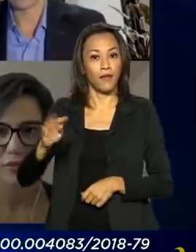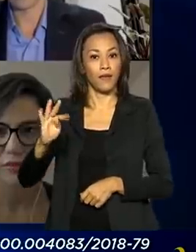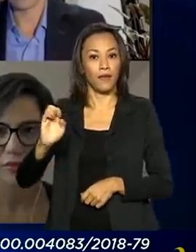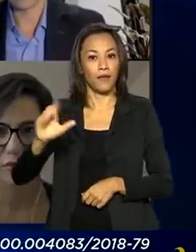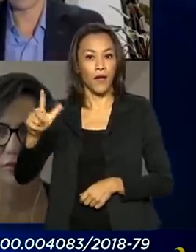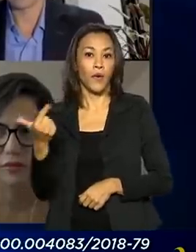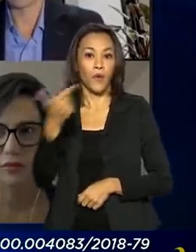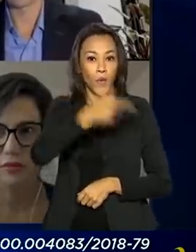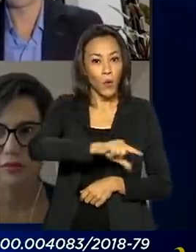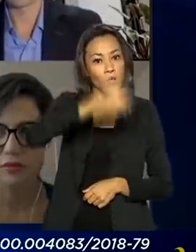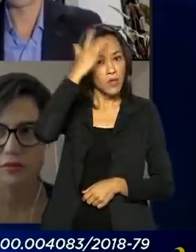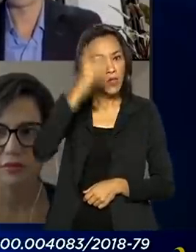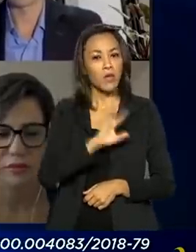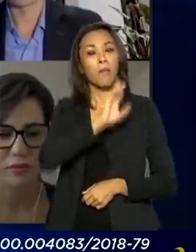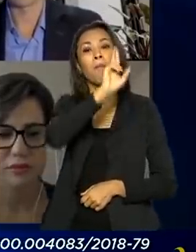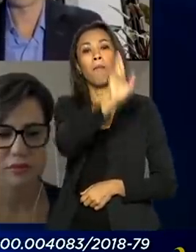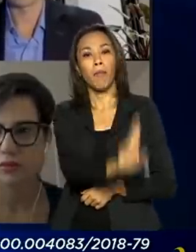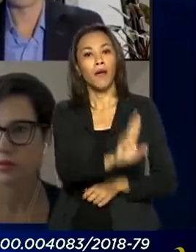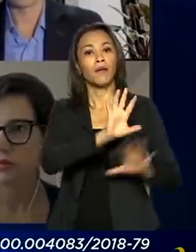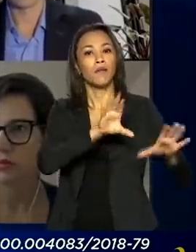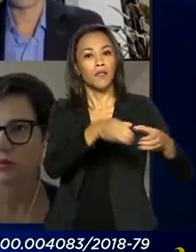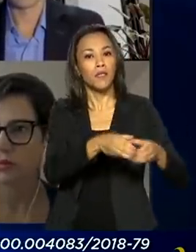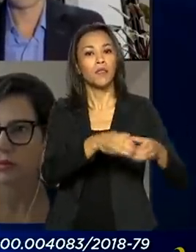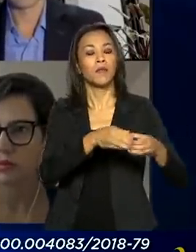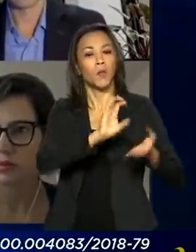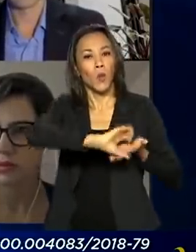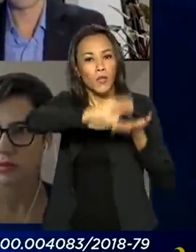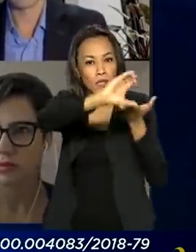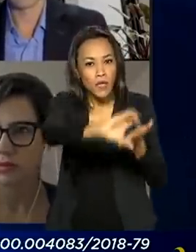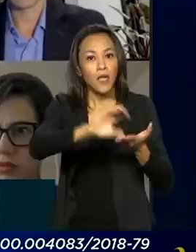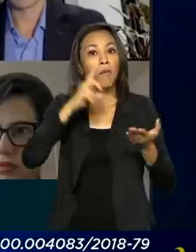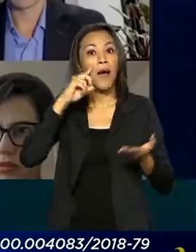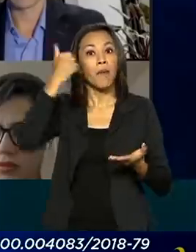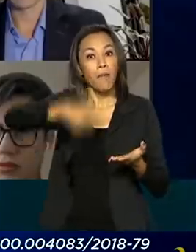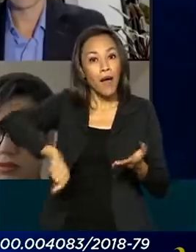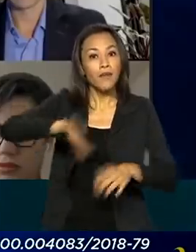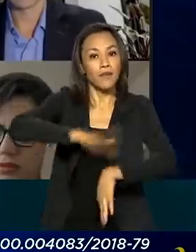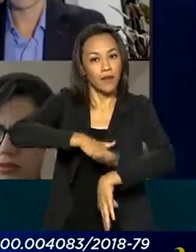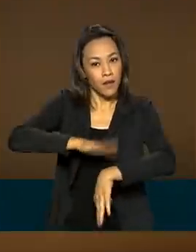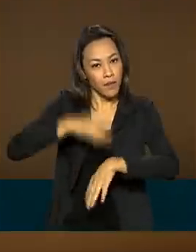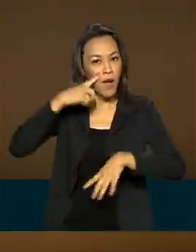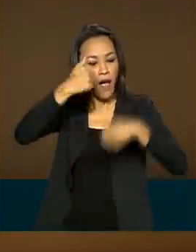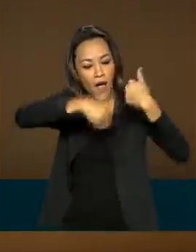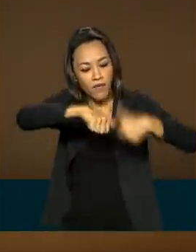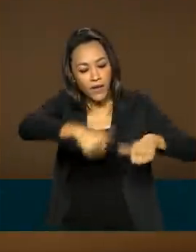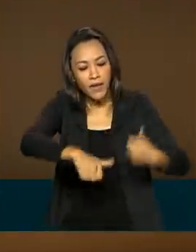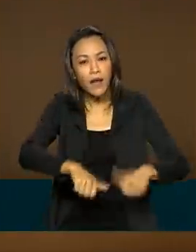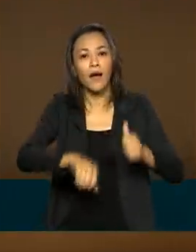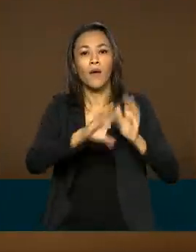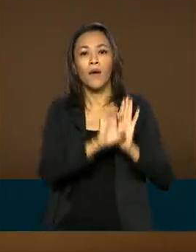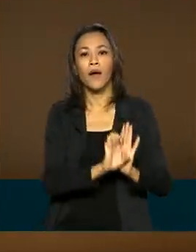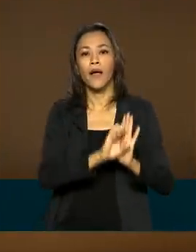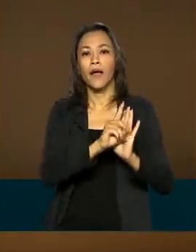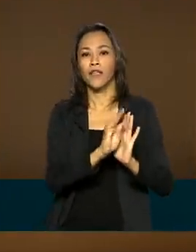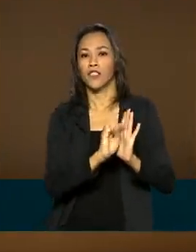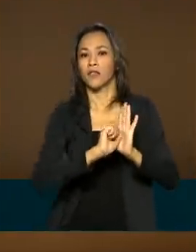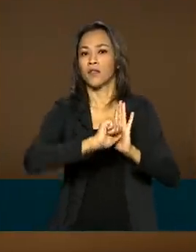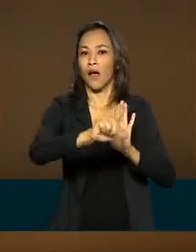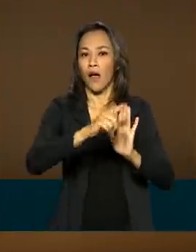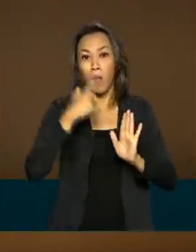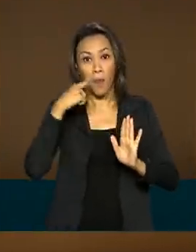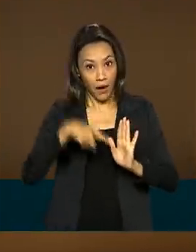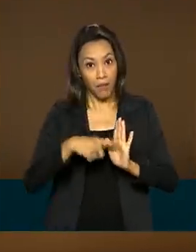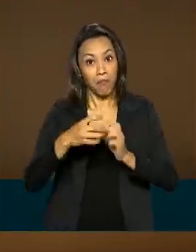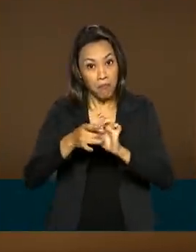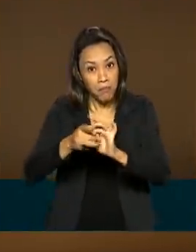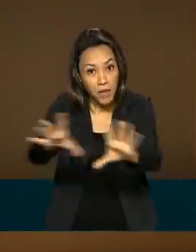processo, ou seja, mais tempo para análise do edital do leilão 5G, que vai permitir a implantação da internet